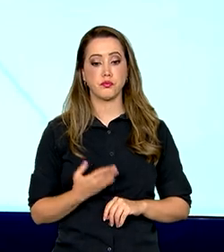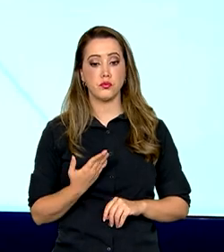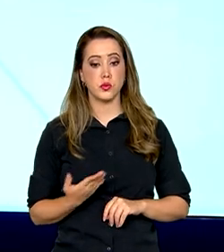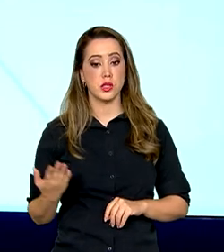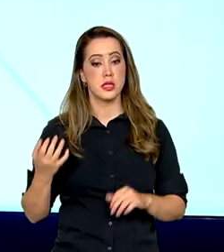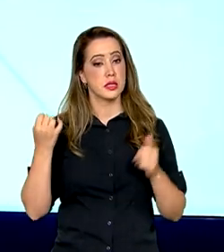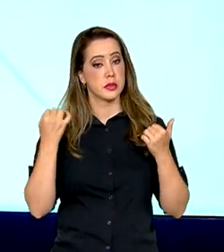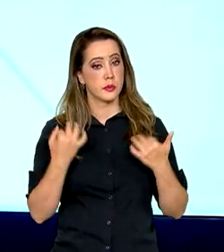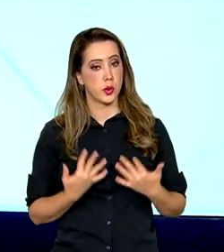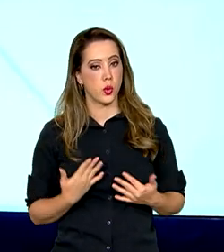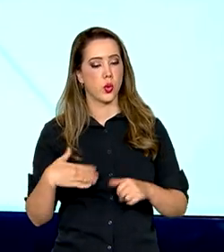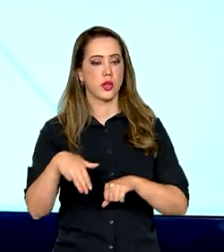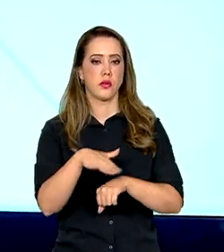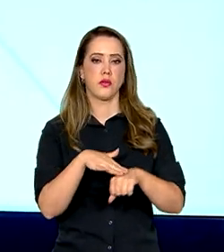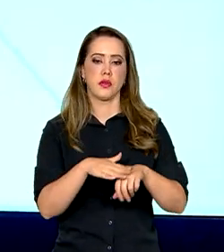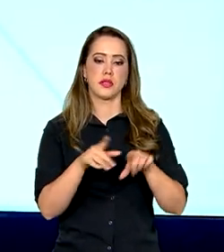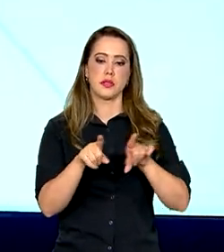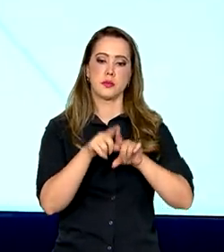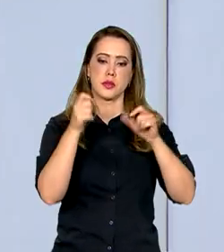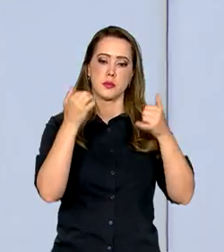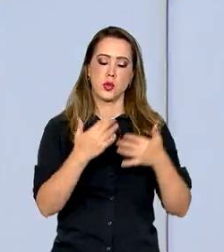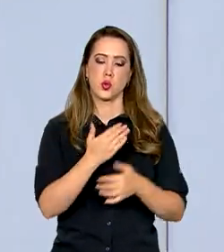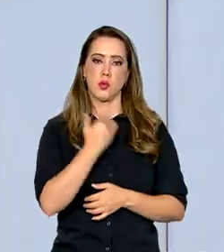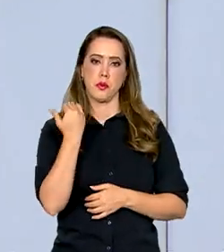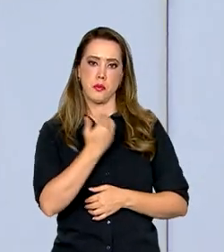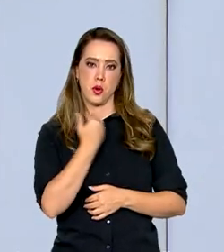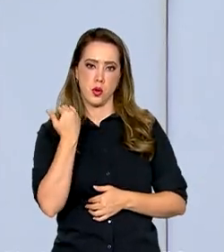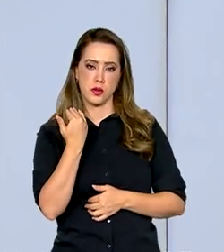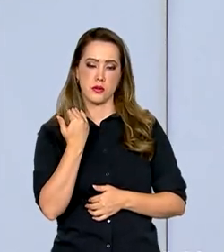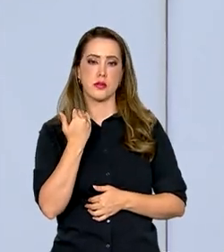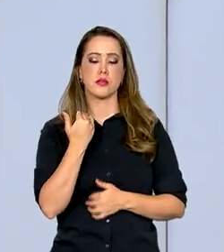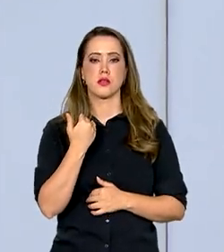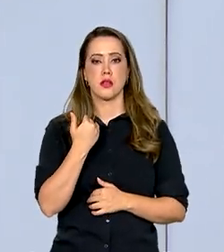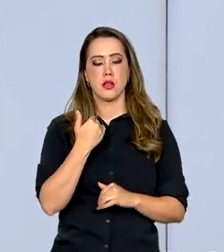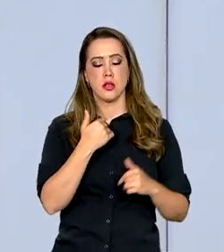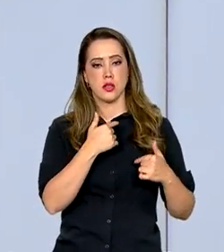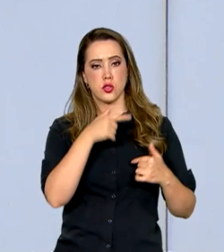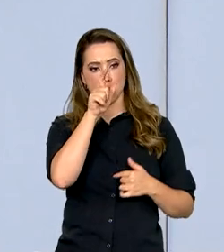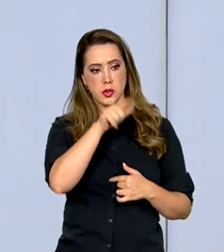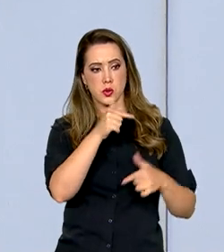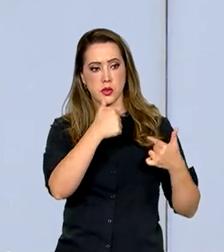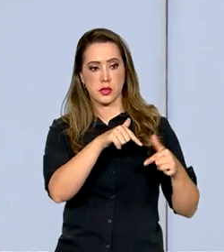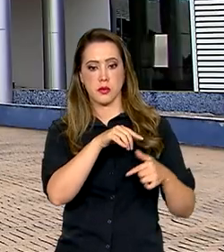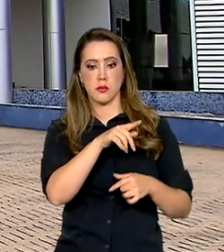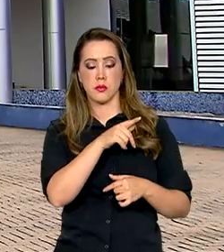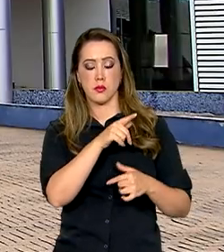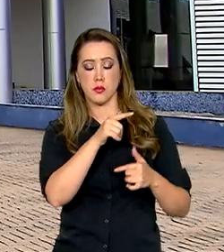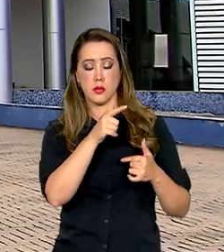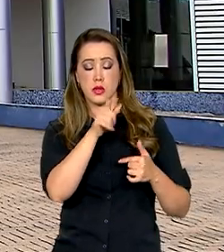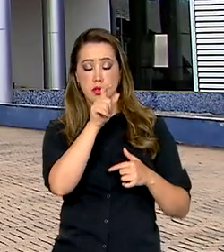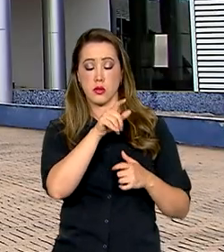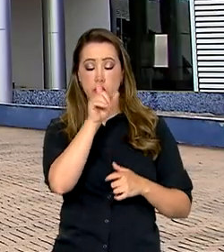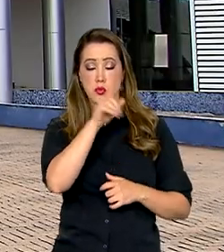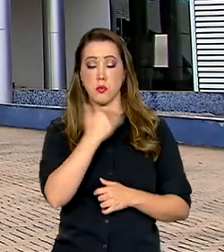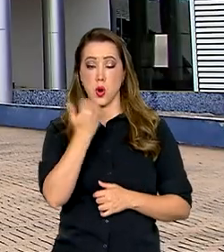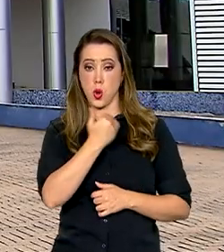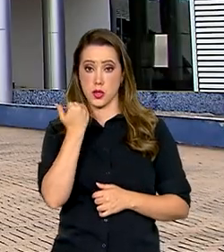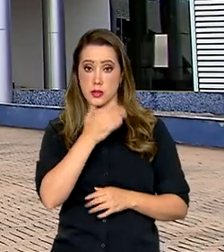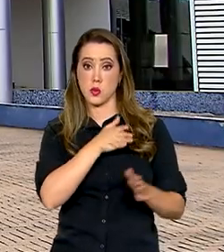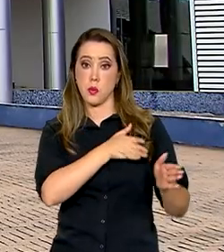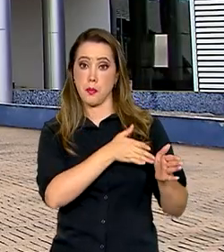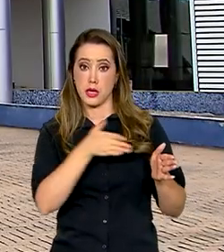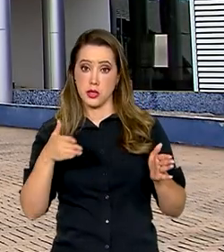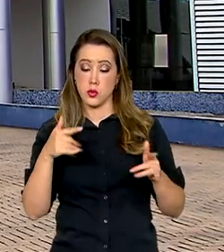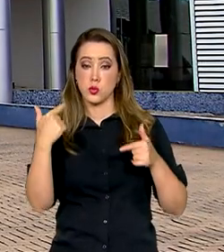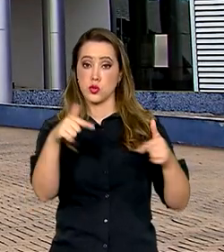conversa com os jornalistas e falou sobre mortes em operações da Polícia Rodoviária Federal. Segundo o ministro, dois